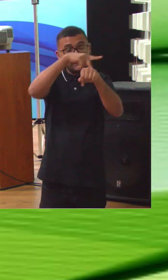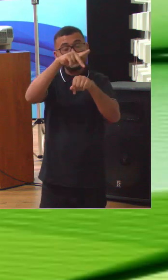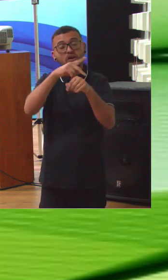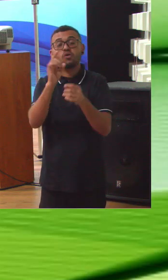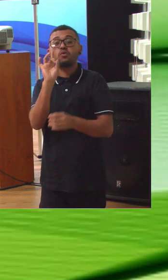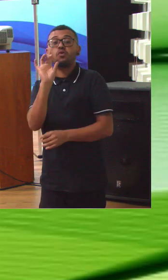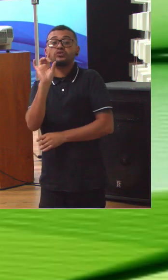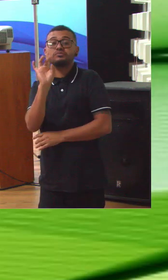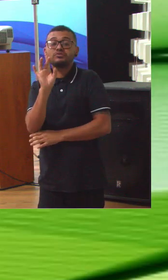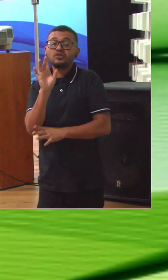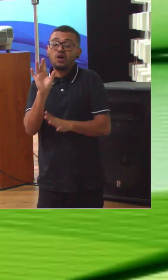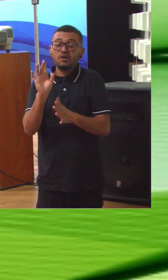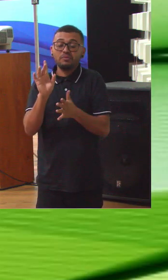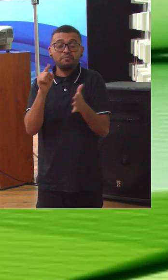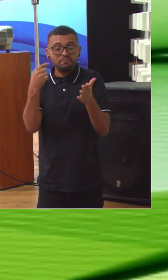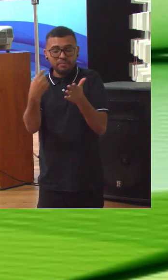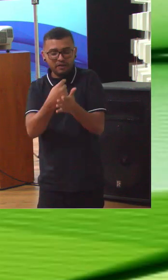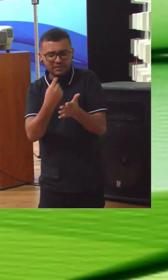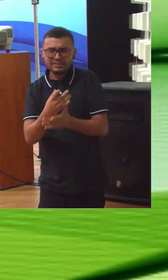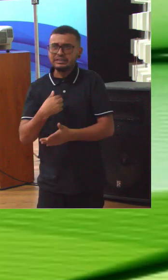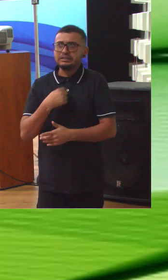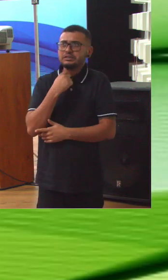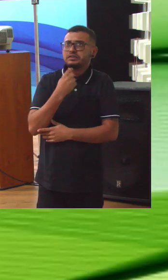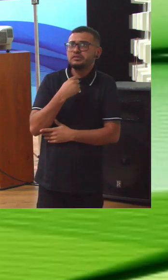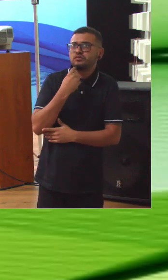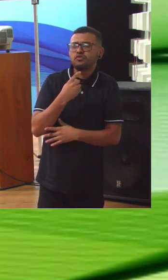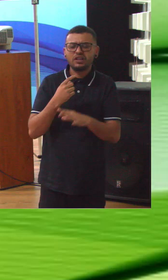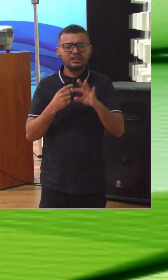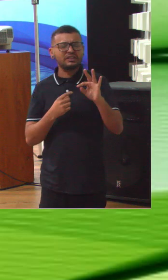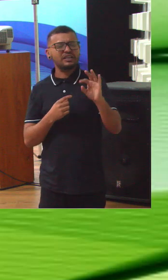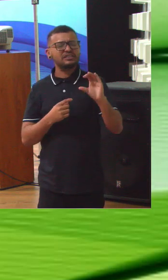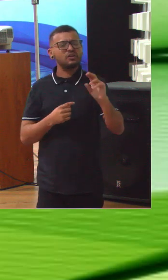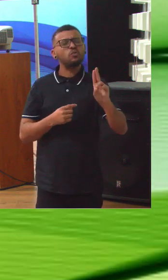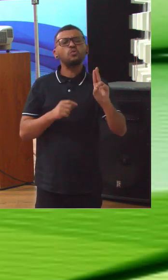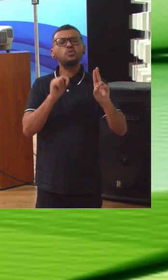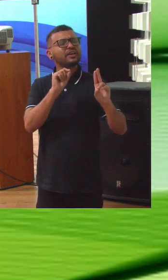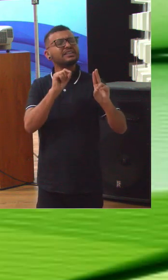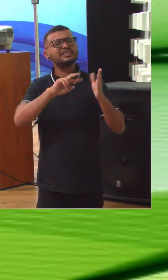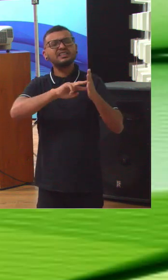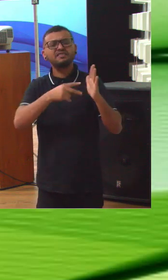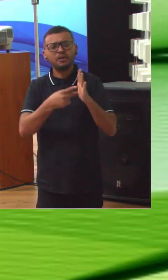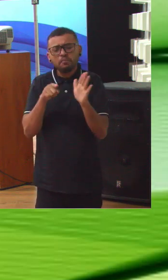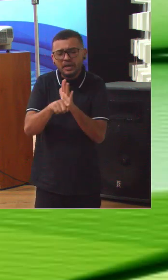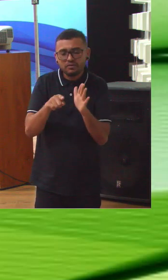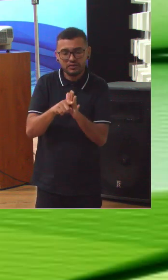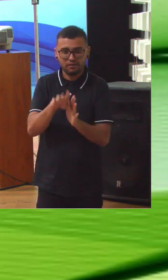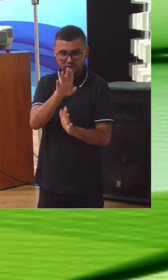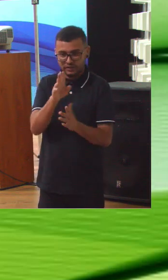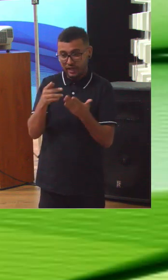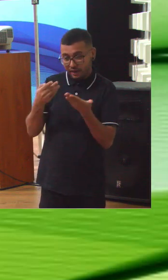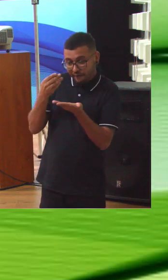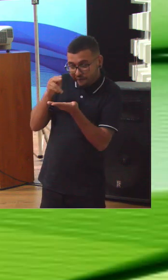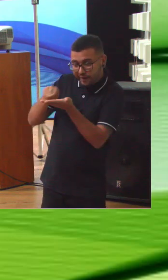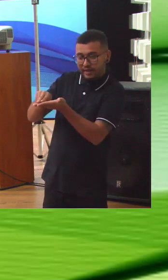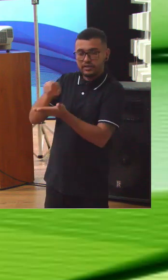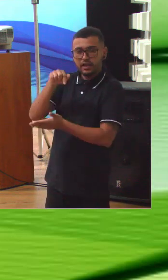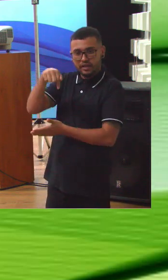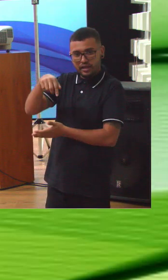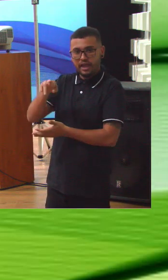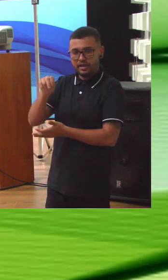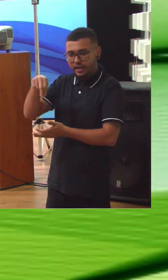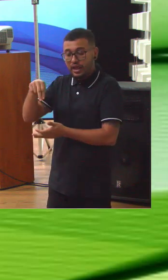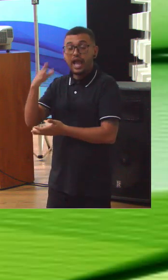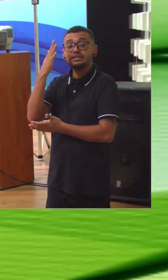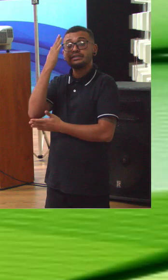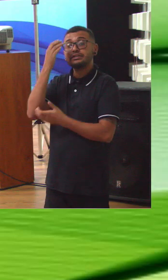perguntinha do questionário. Ah, eu tenho dúvida, o o TCU quer dizer com essa pergunta? Só acessar o QRN, clicar ali naquela pergunta,